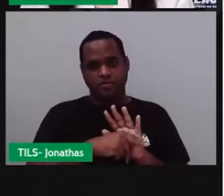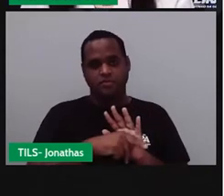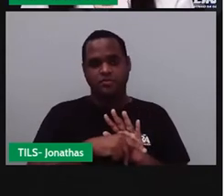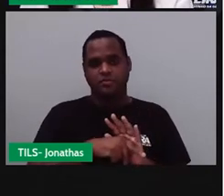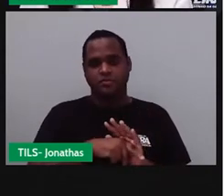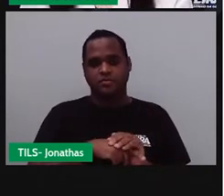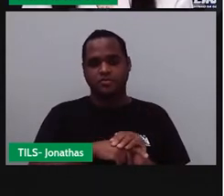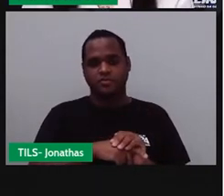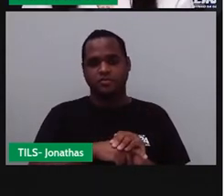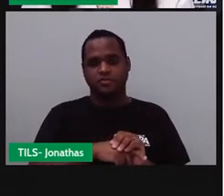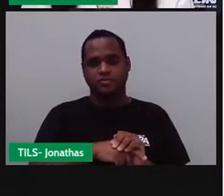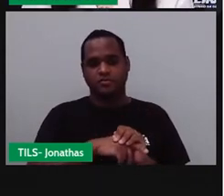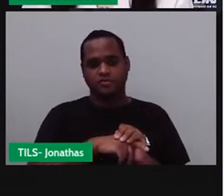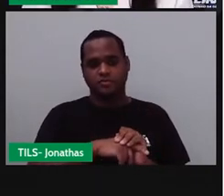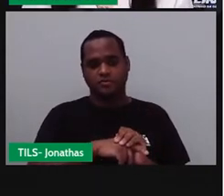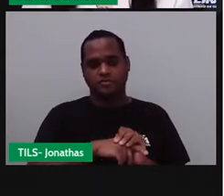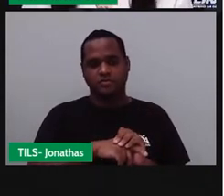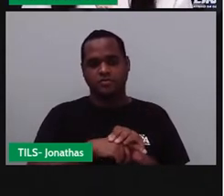àquele lugar.